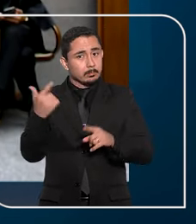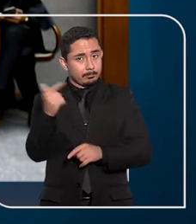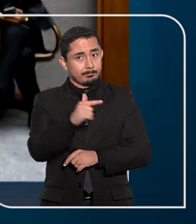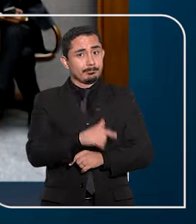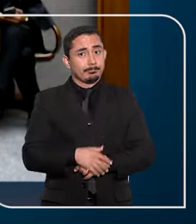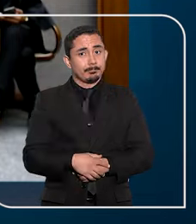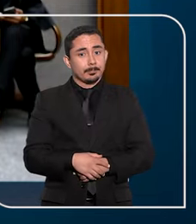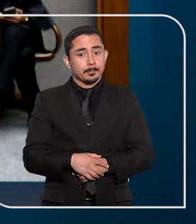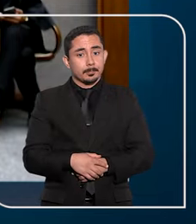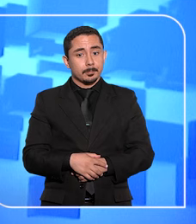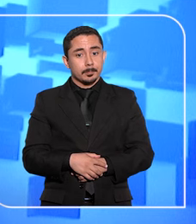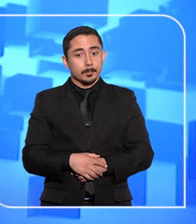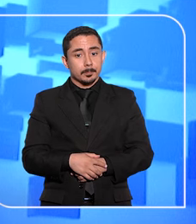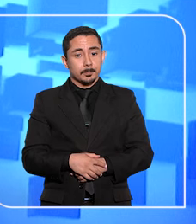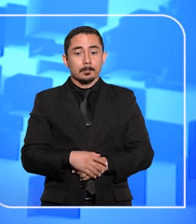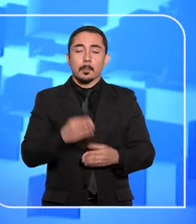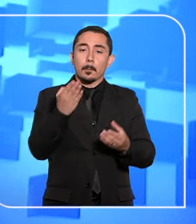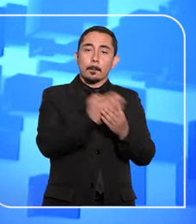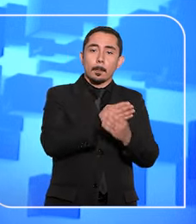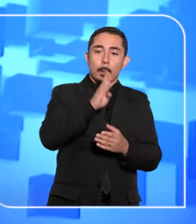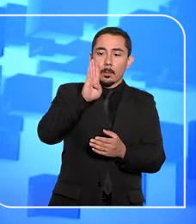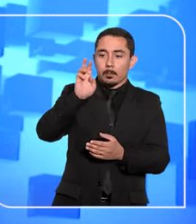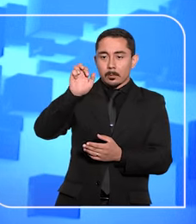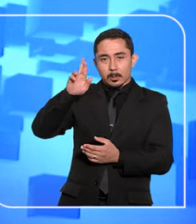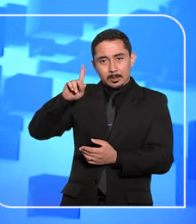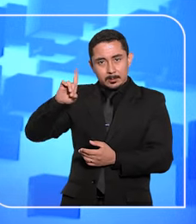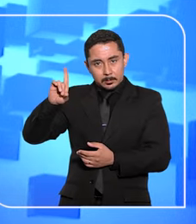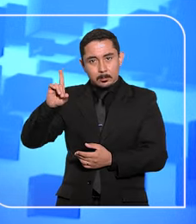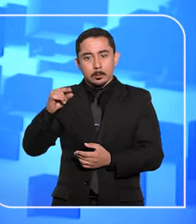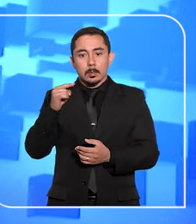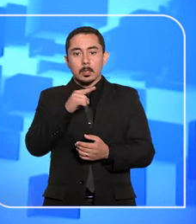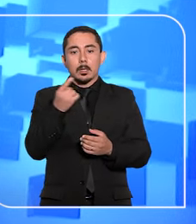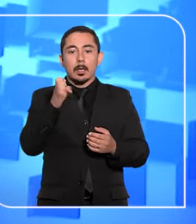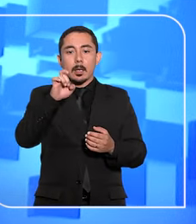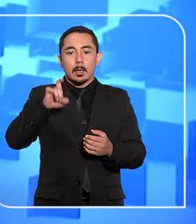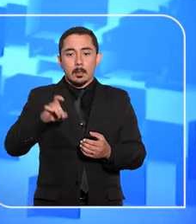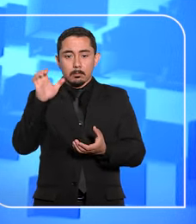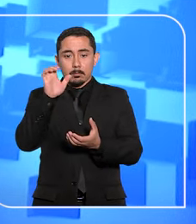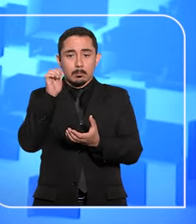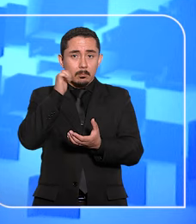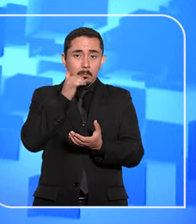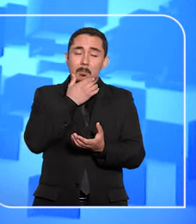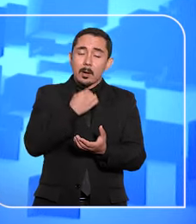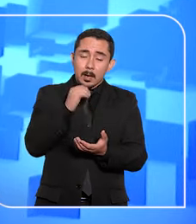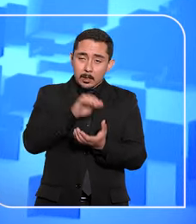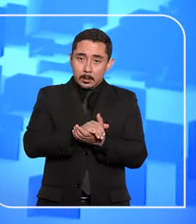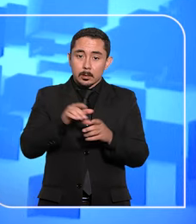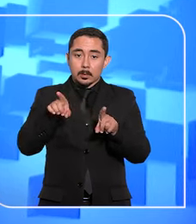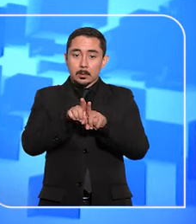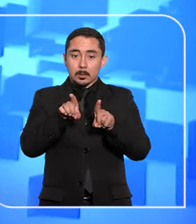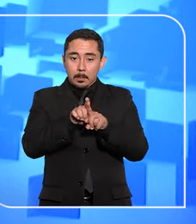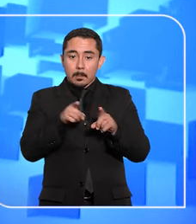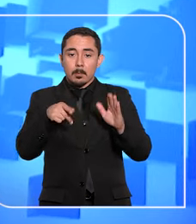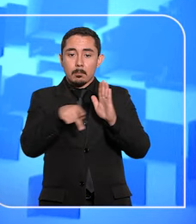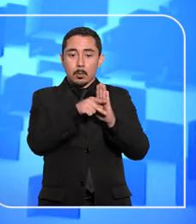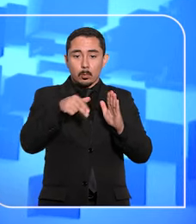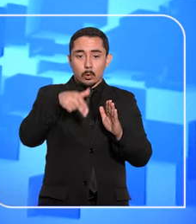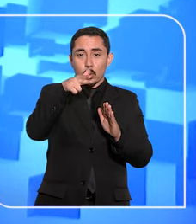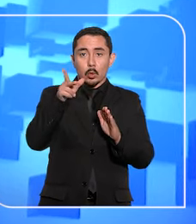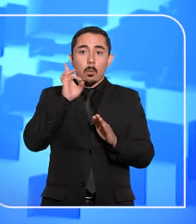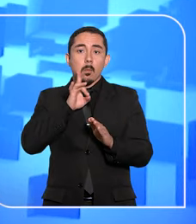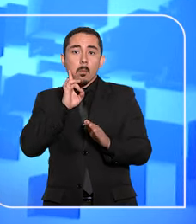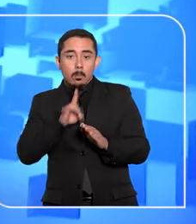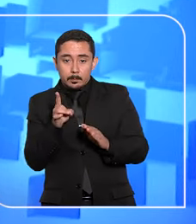durante o trabalho externo. Caso Brent Sikima. O ex-marido e suposto mandante do assassinato do galerista norte